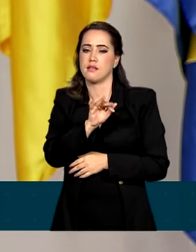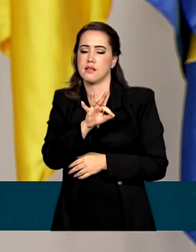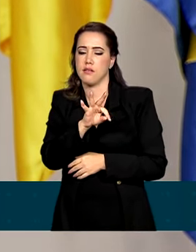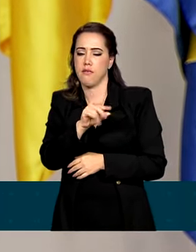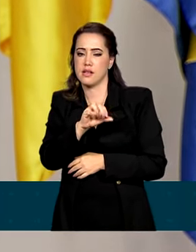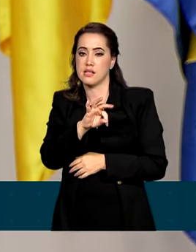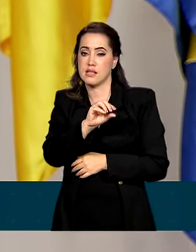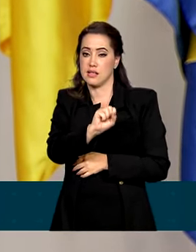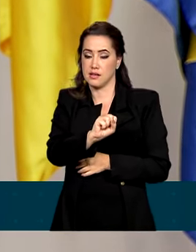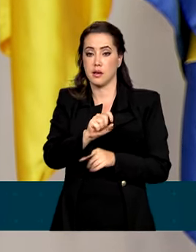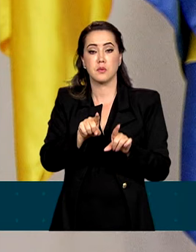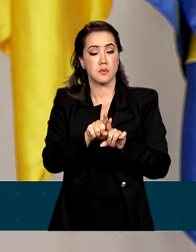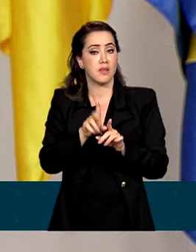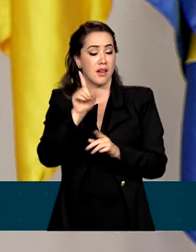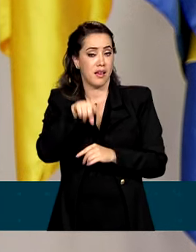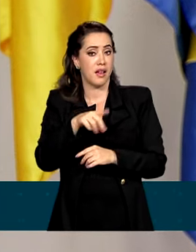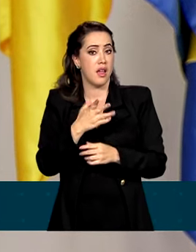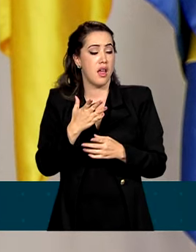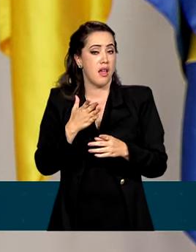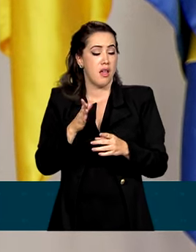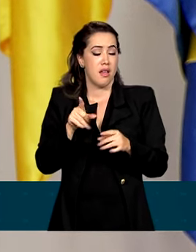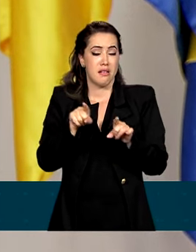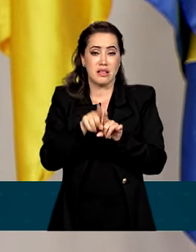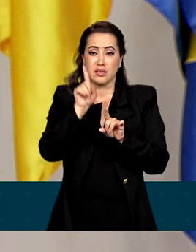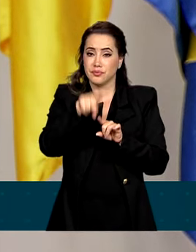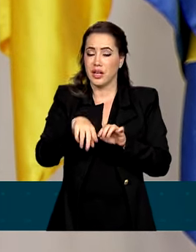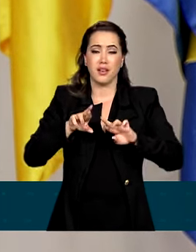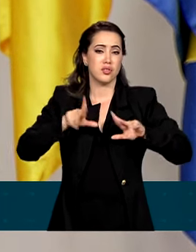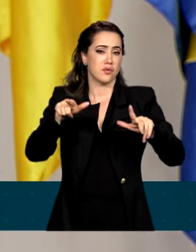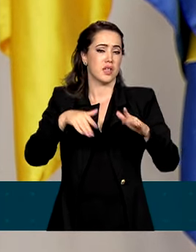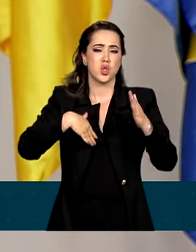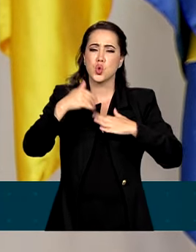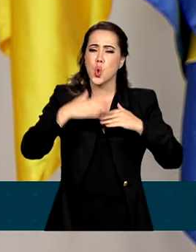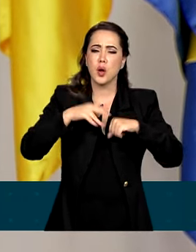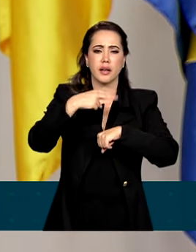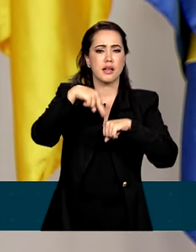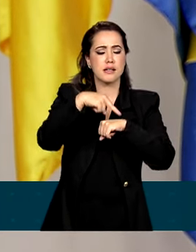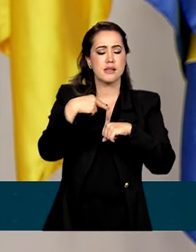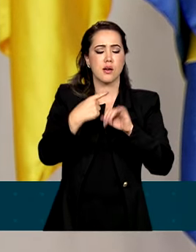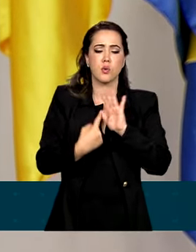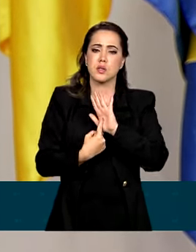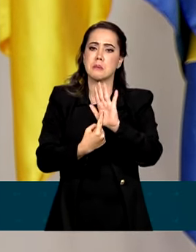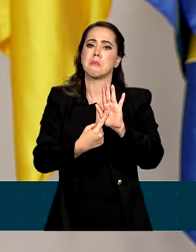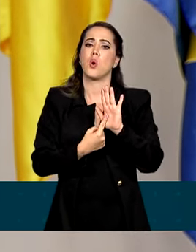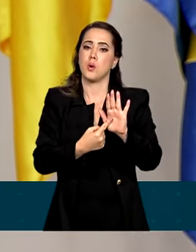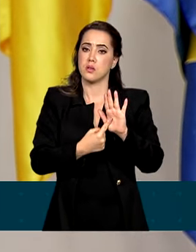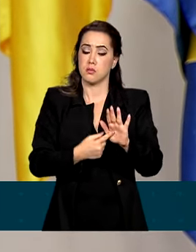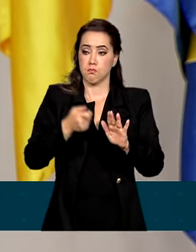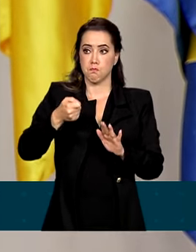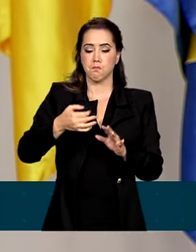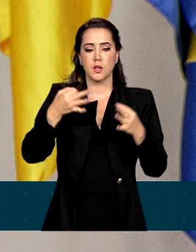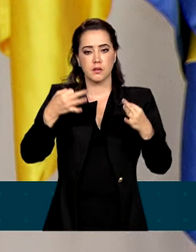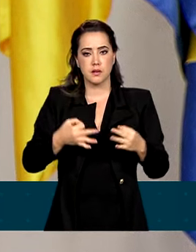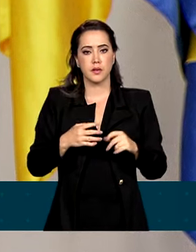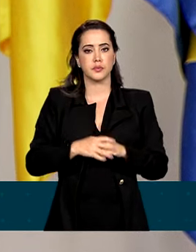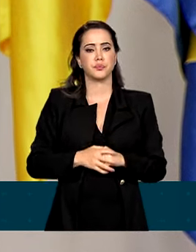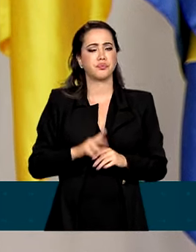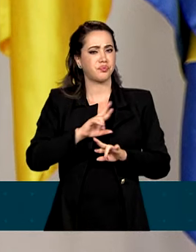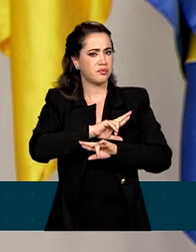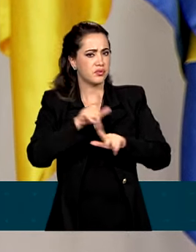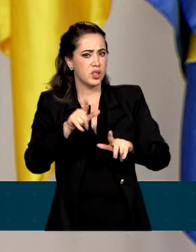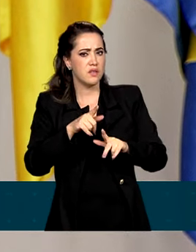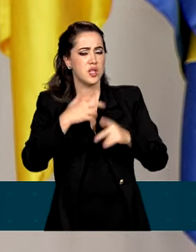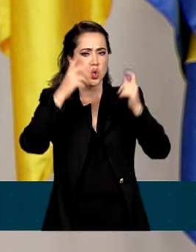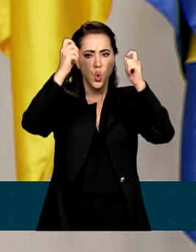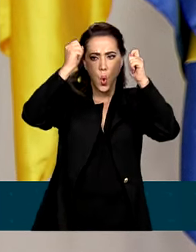estranha qualquer nação que se pretenda madura e democrática. É fruto não apenas de um golpe que um dia transformou a fantasia de alguns